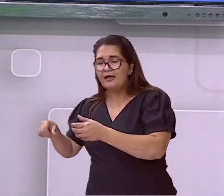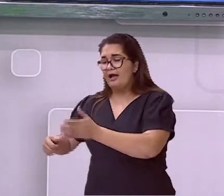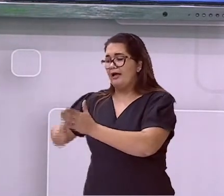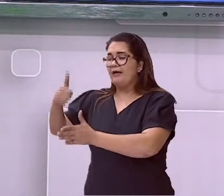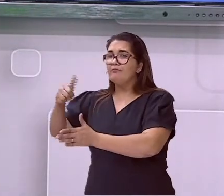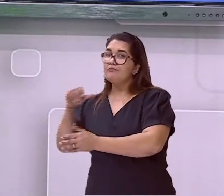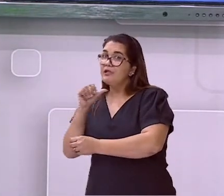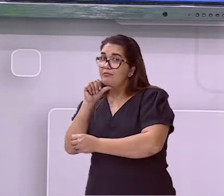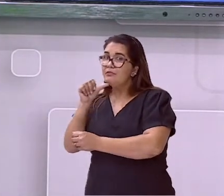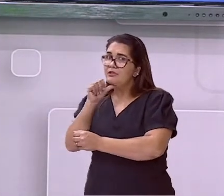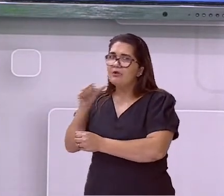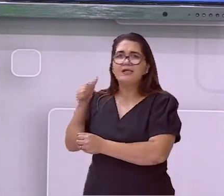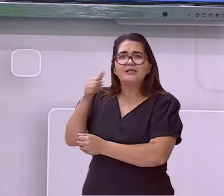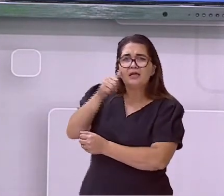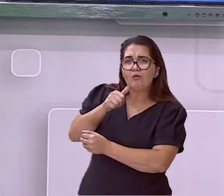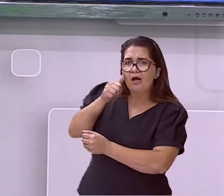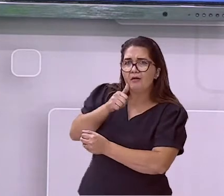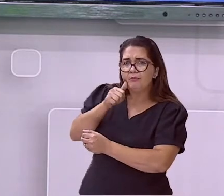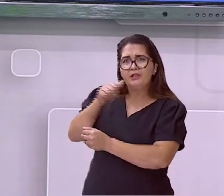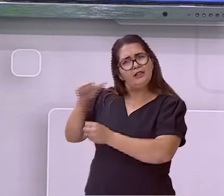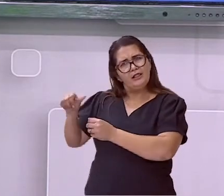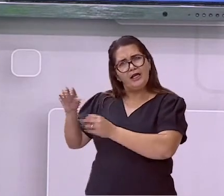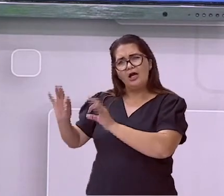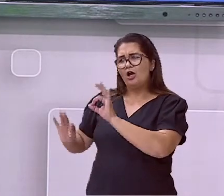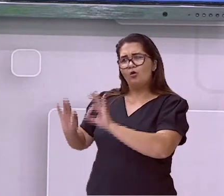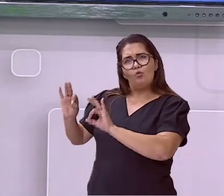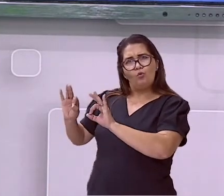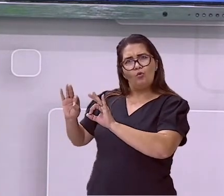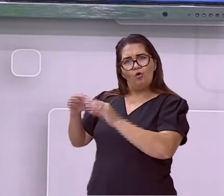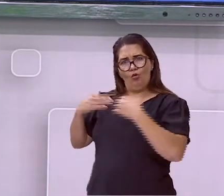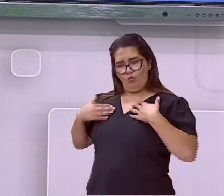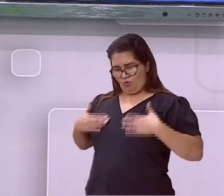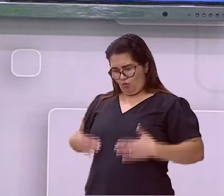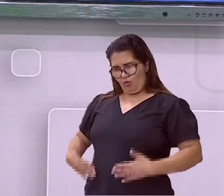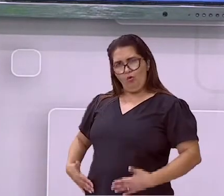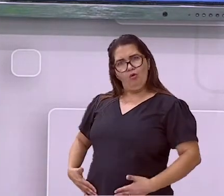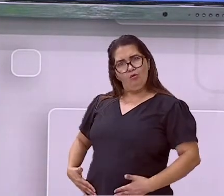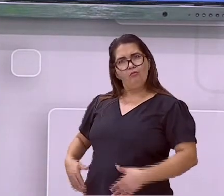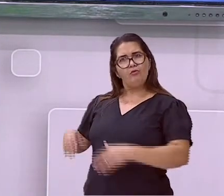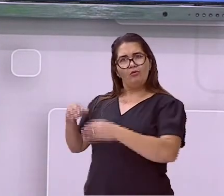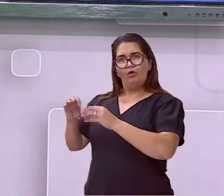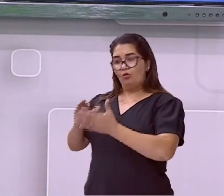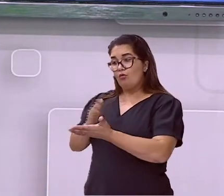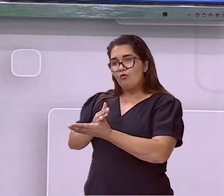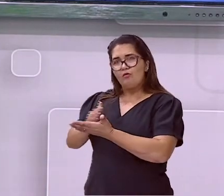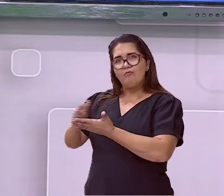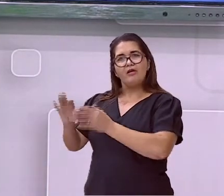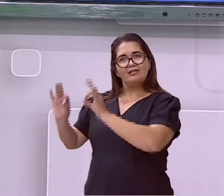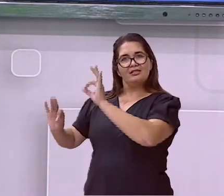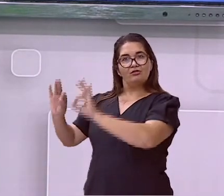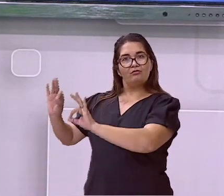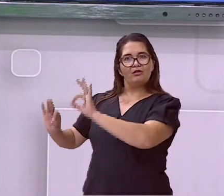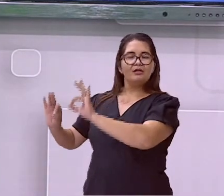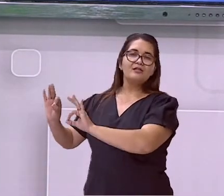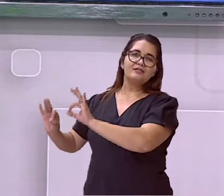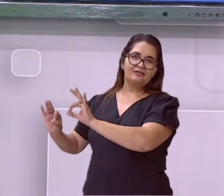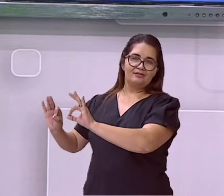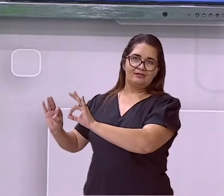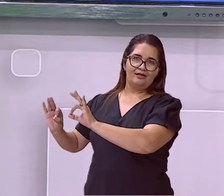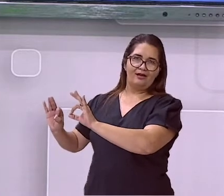de menarca, lá mais tarde, ela vai ter um processo retrócido, que é chamado de